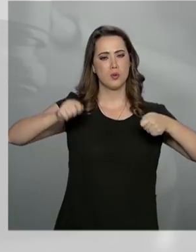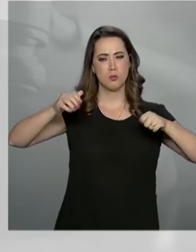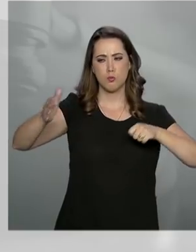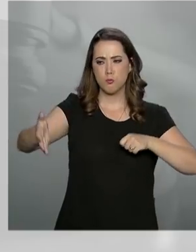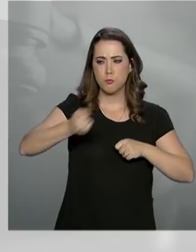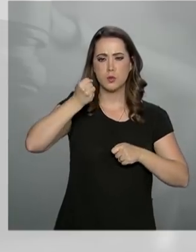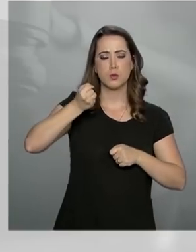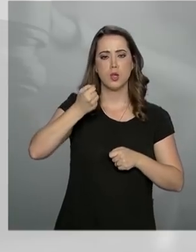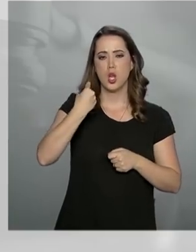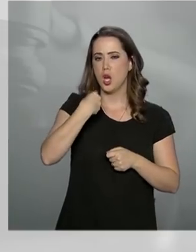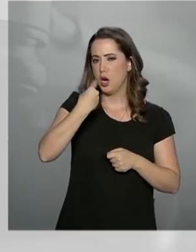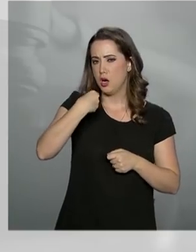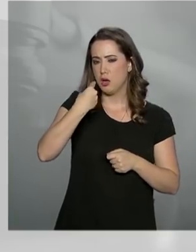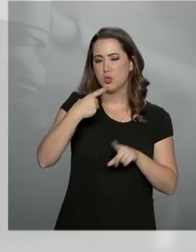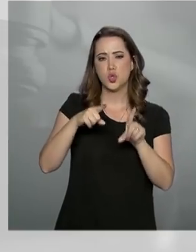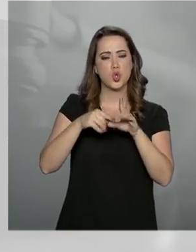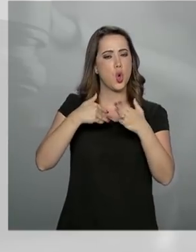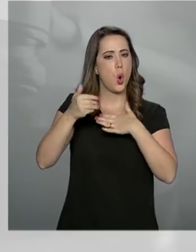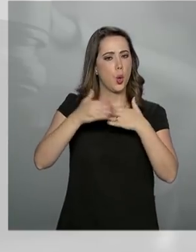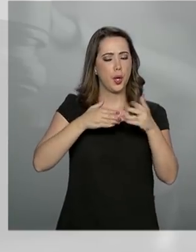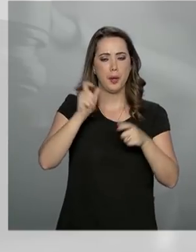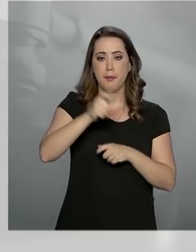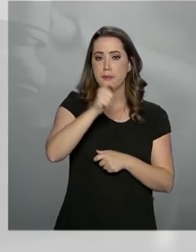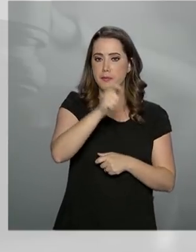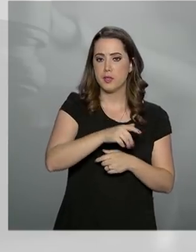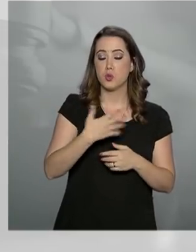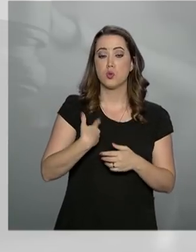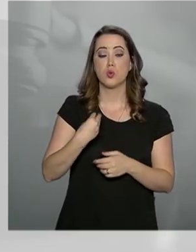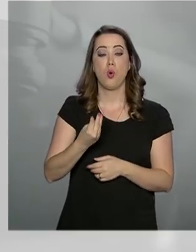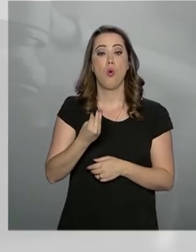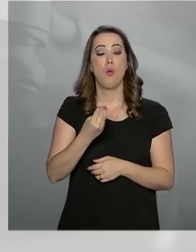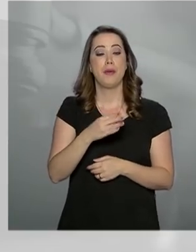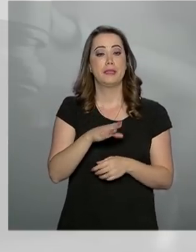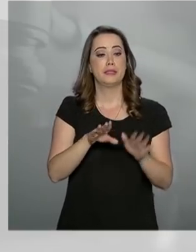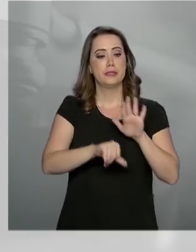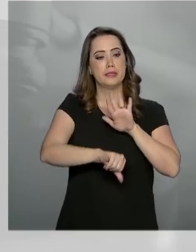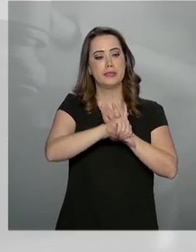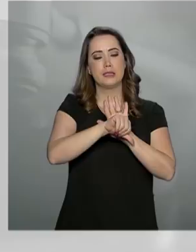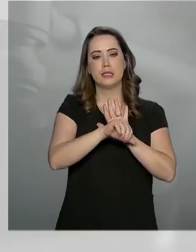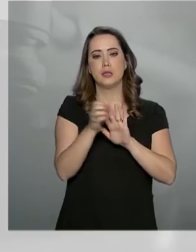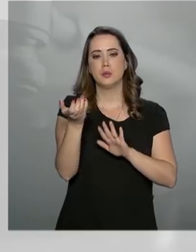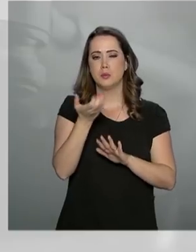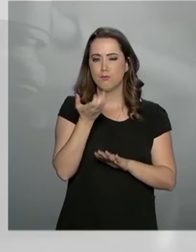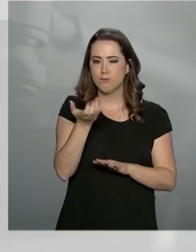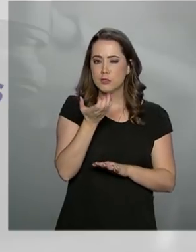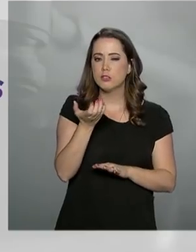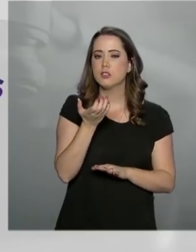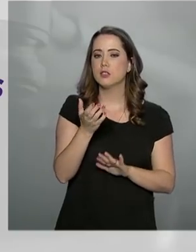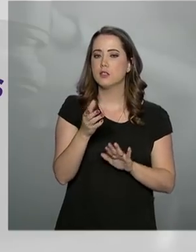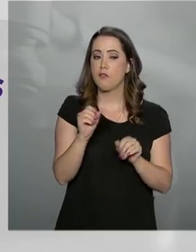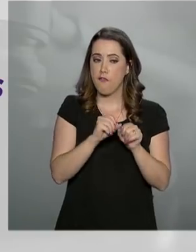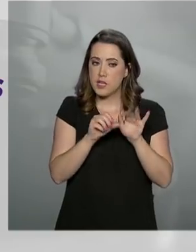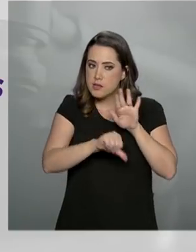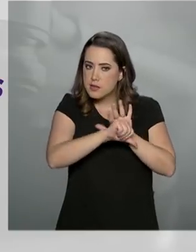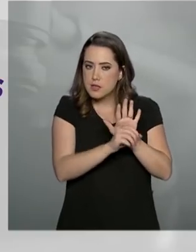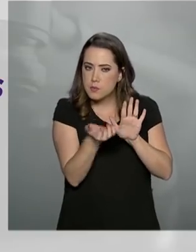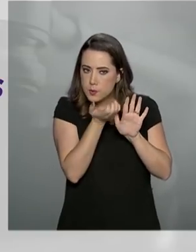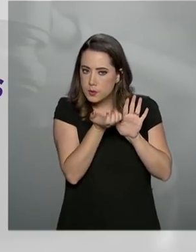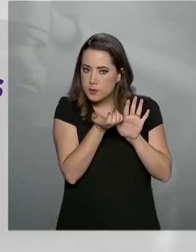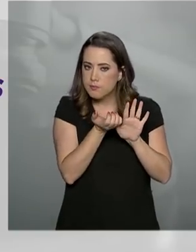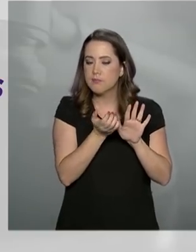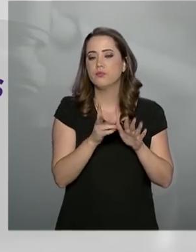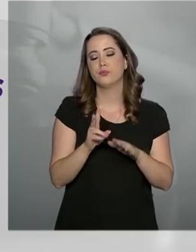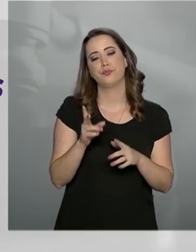material biológico de qualquer pessoa que cometa crime doloso, ou seja, com intenção. A lei atual permite o